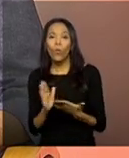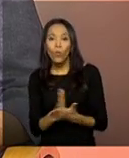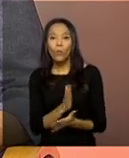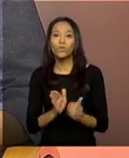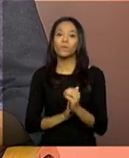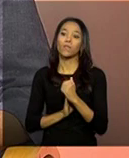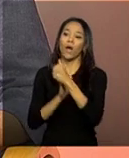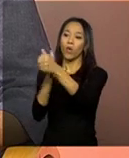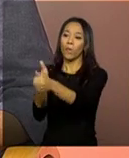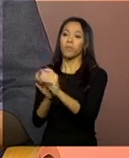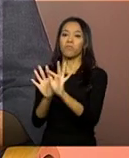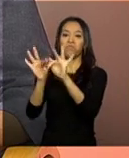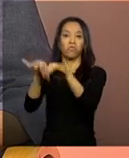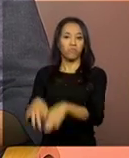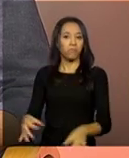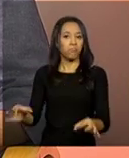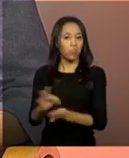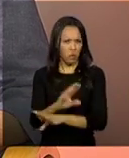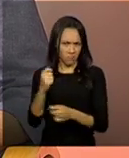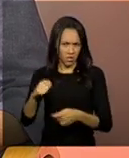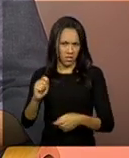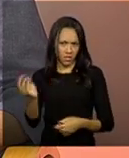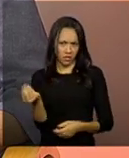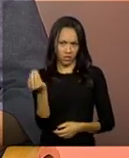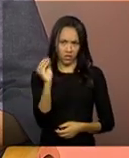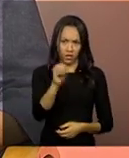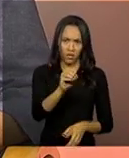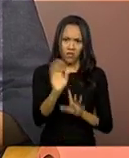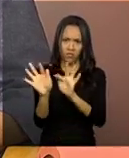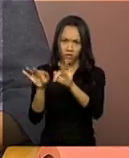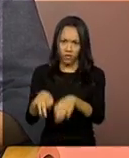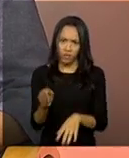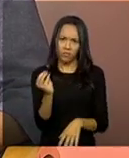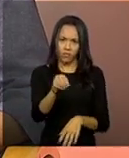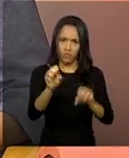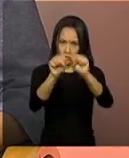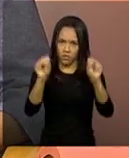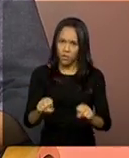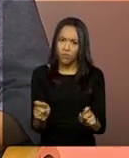encerrados. É preciso lançar no sistema esses que foram encerrados?